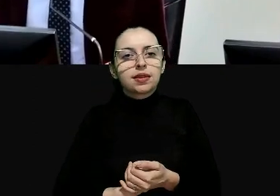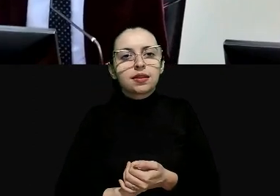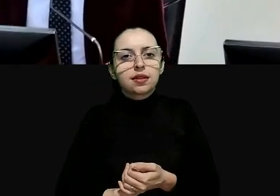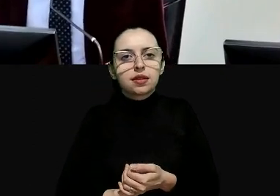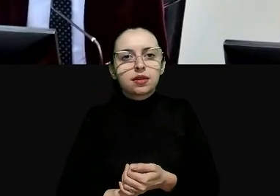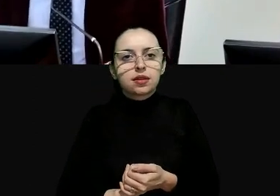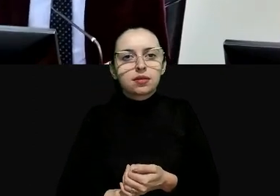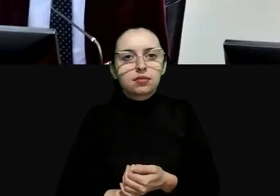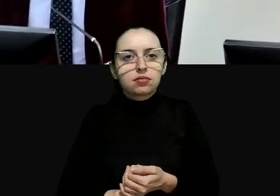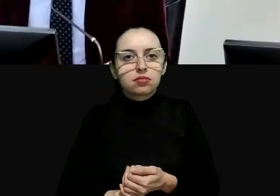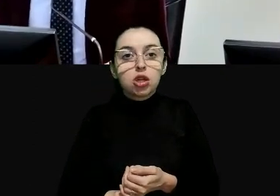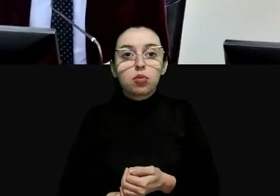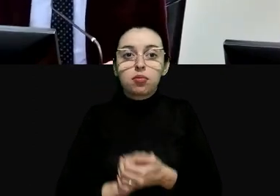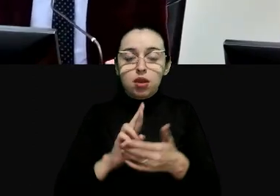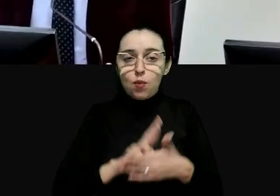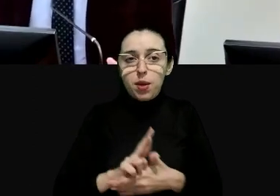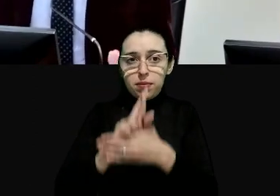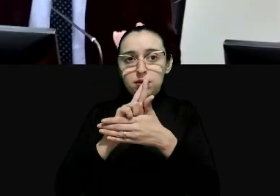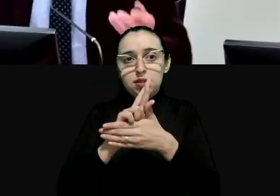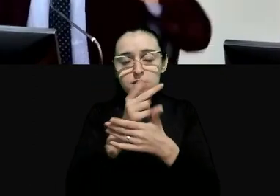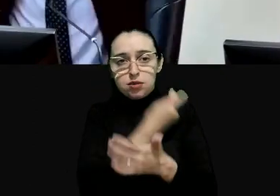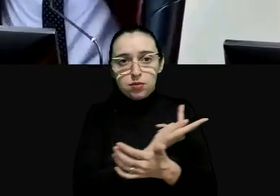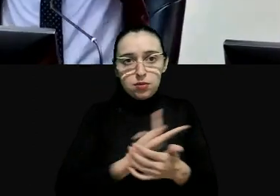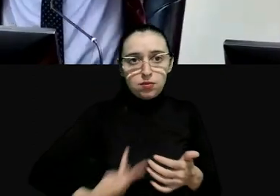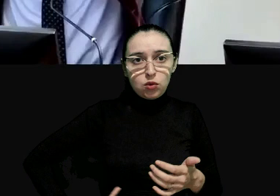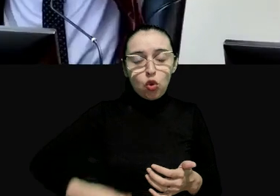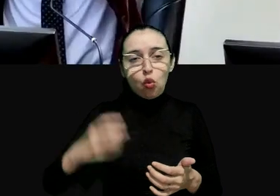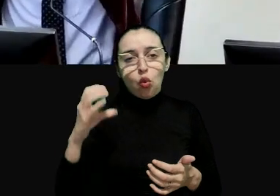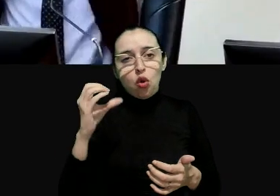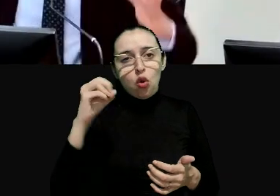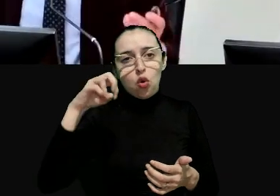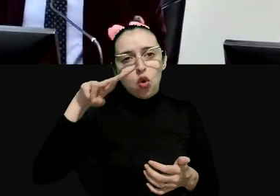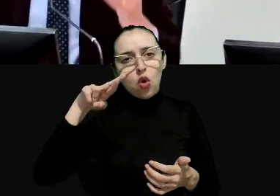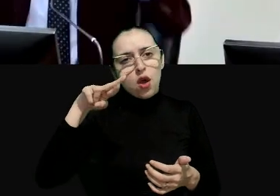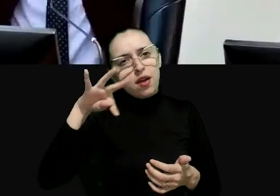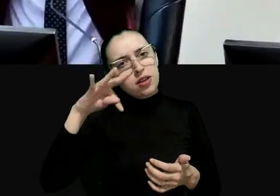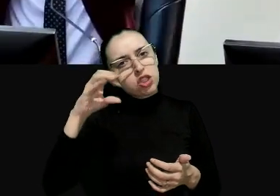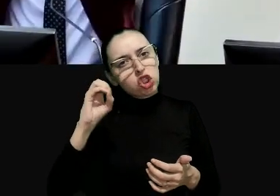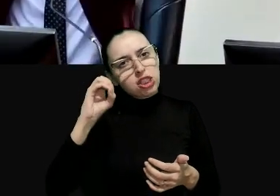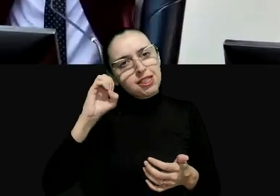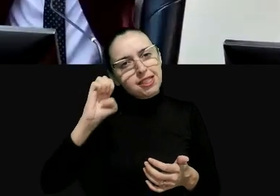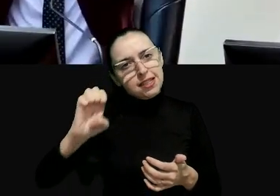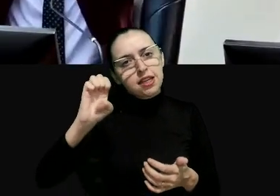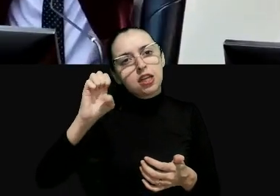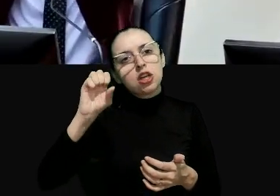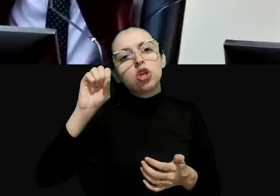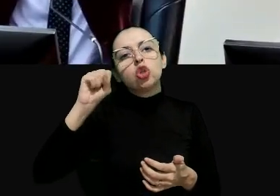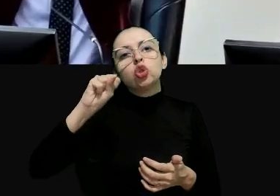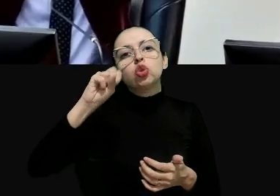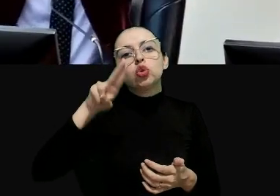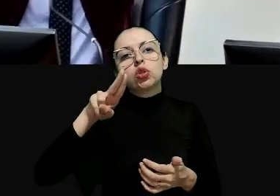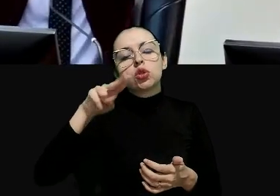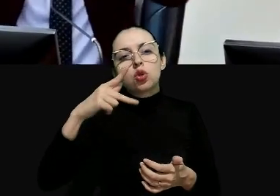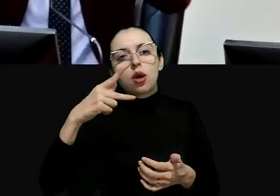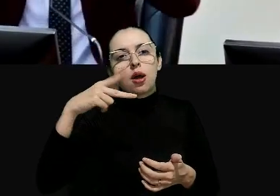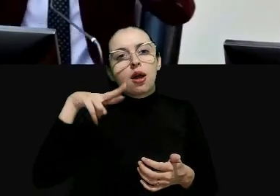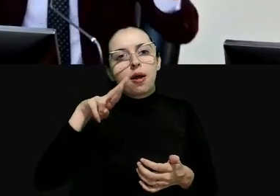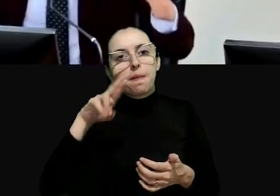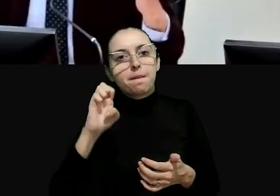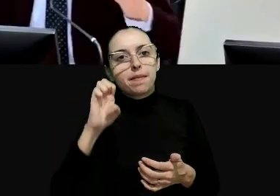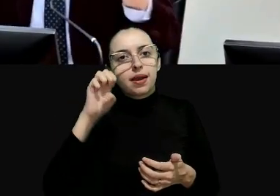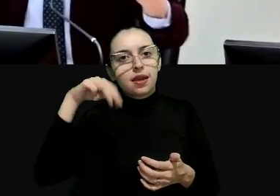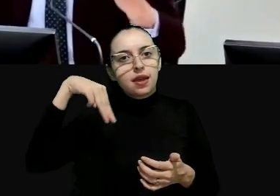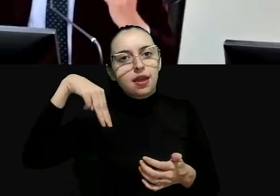decisões da corte suprema mas claro a corte suprema é somente o pico do sistema e